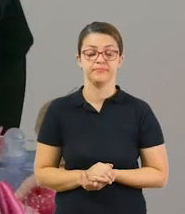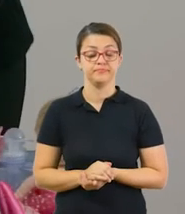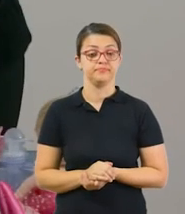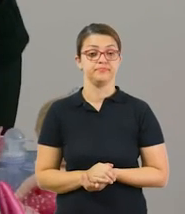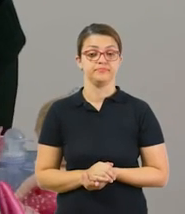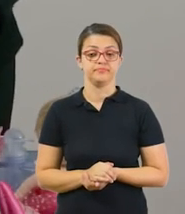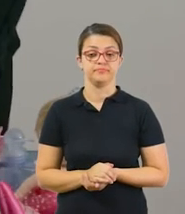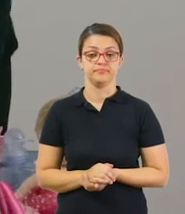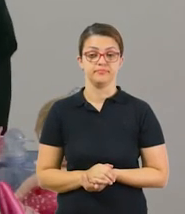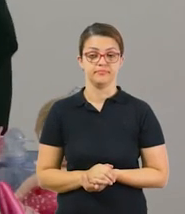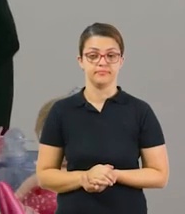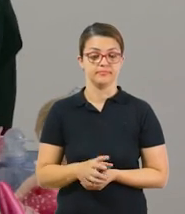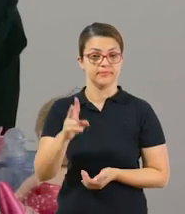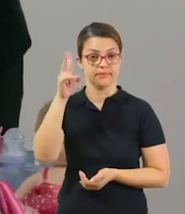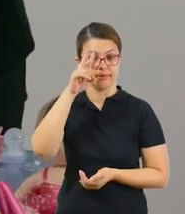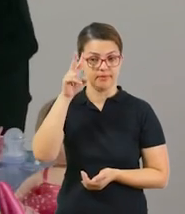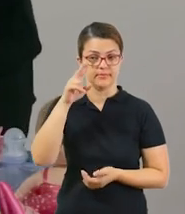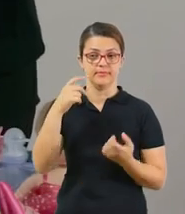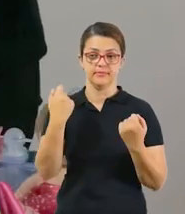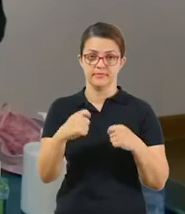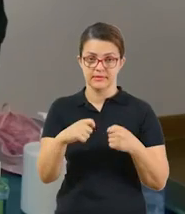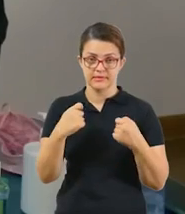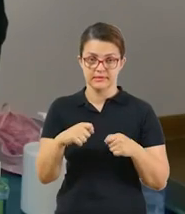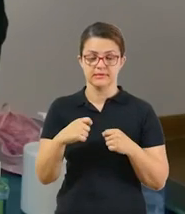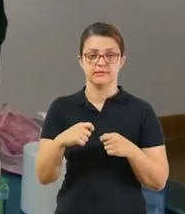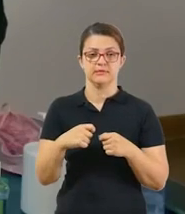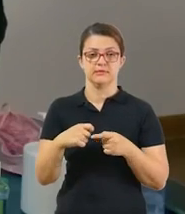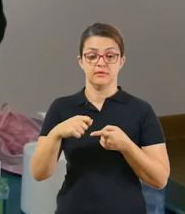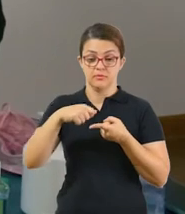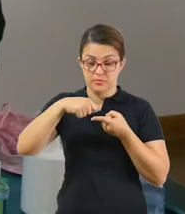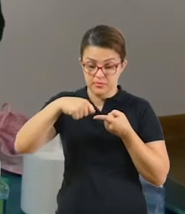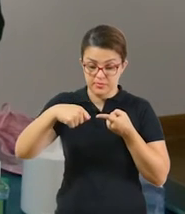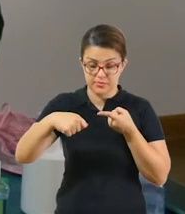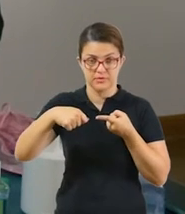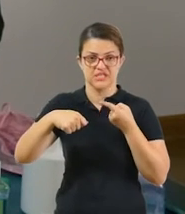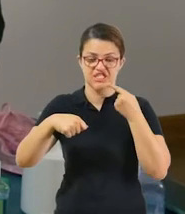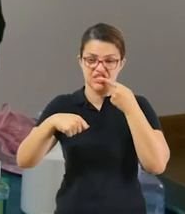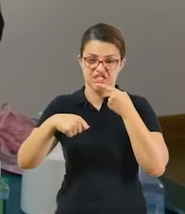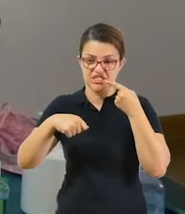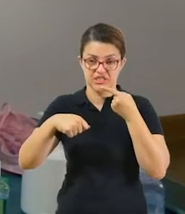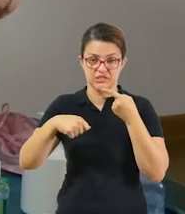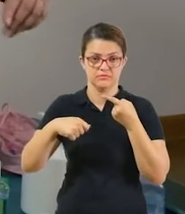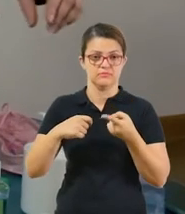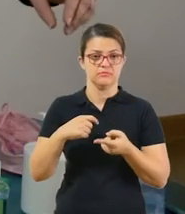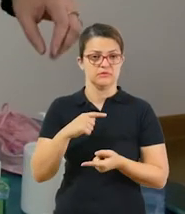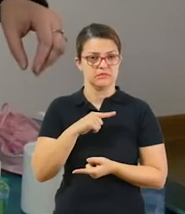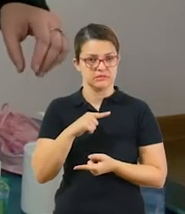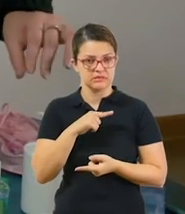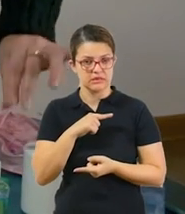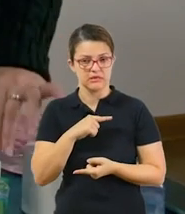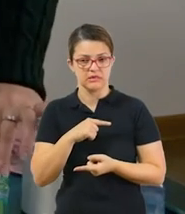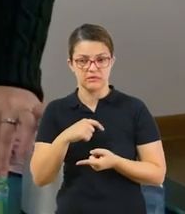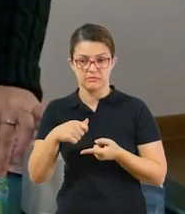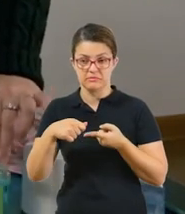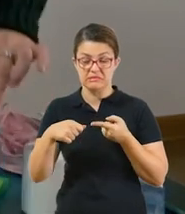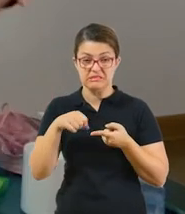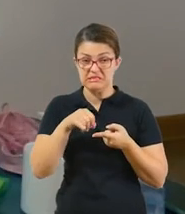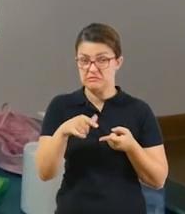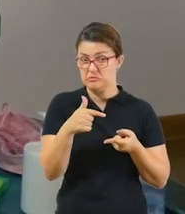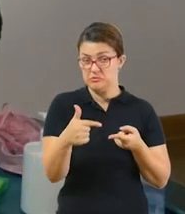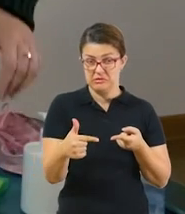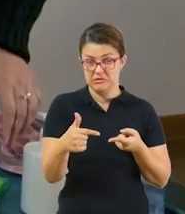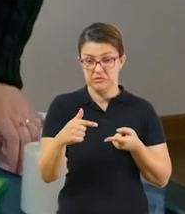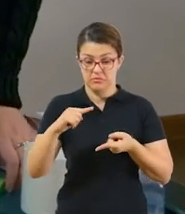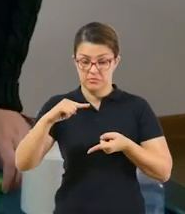Não esqueça, você sempre tem que escovar os dentes com creme dental. O creme dental que tiver na sua casa. Se você não tem o